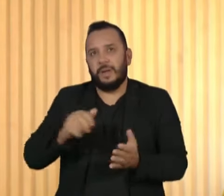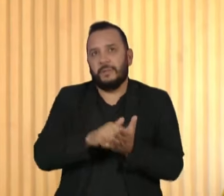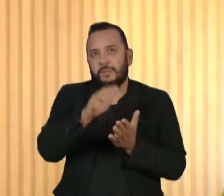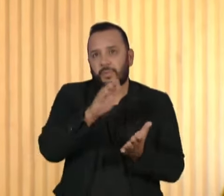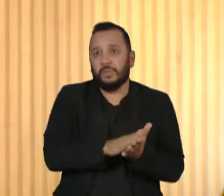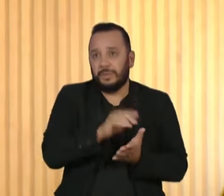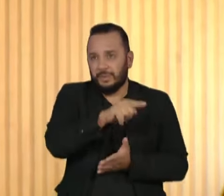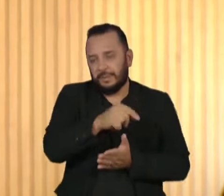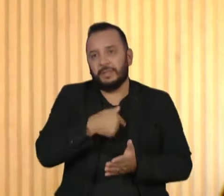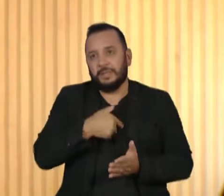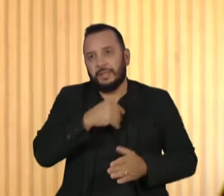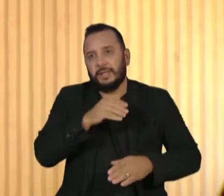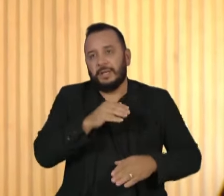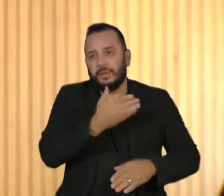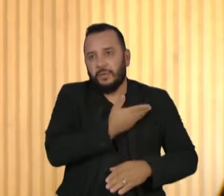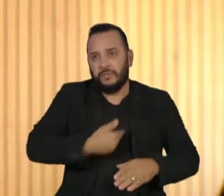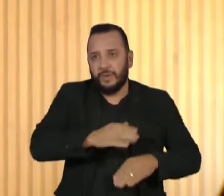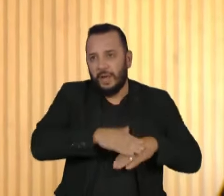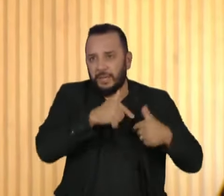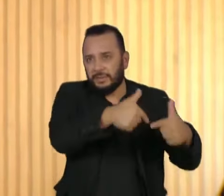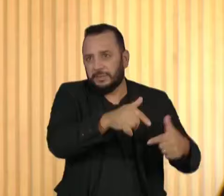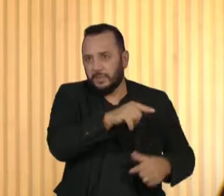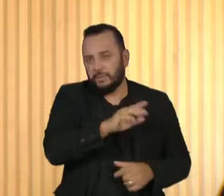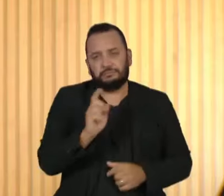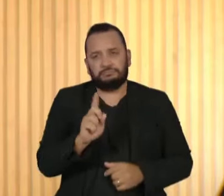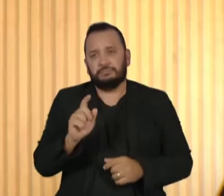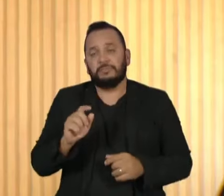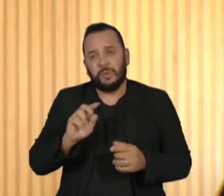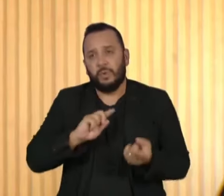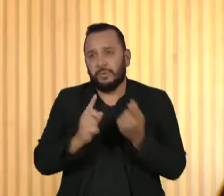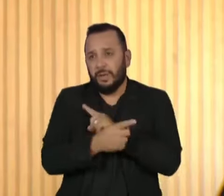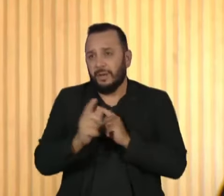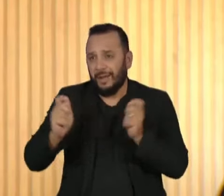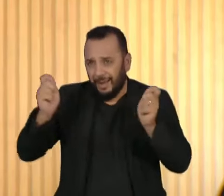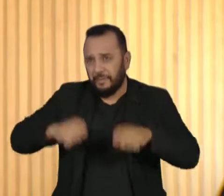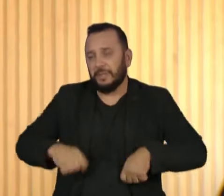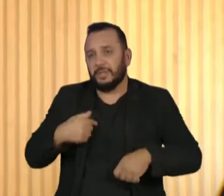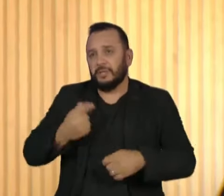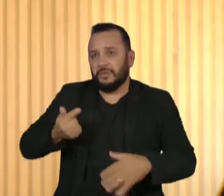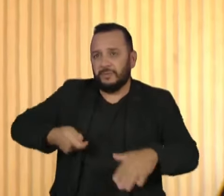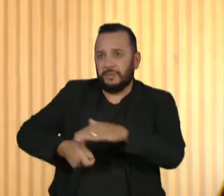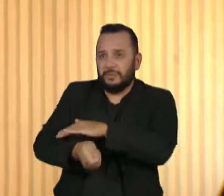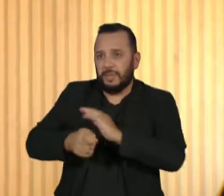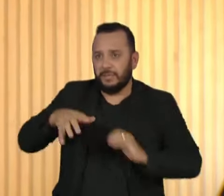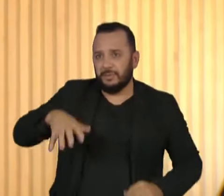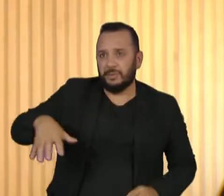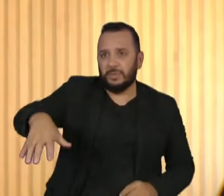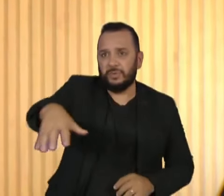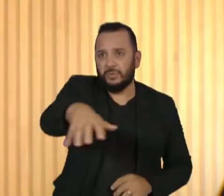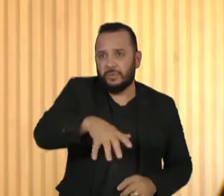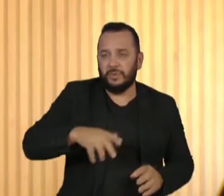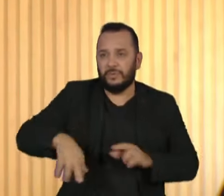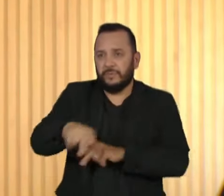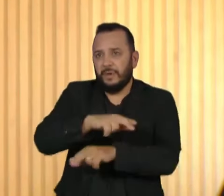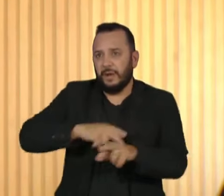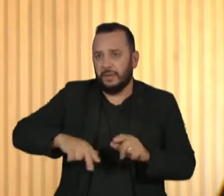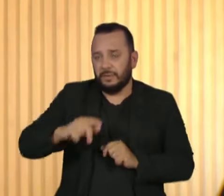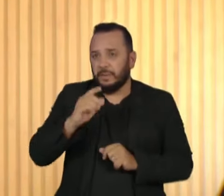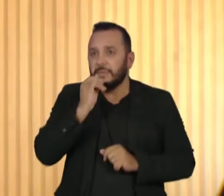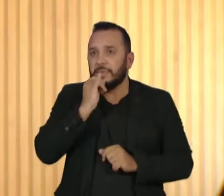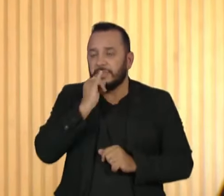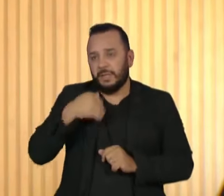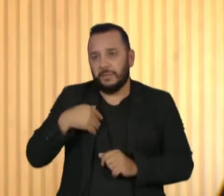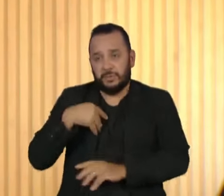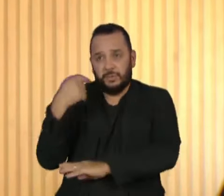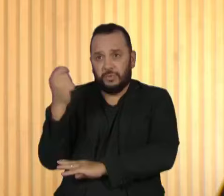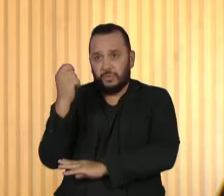públicas, pelo contrário, é para ter capacidade de investimento nos diversos setores. Basta olhar o que foi a capacidade de investimento do Estado do